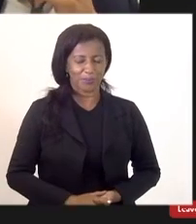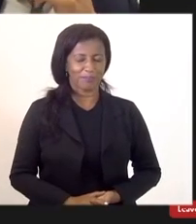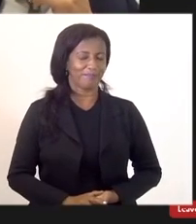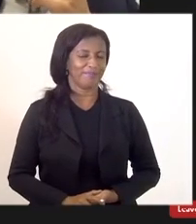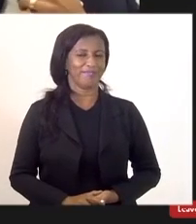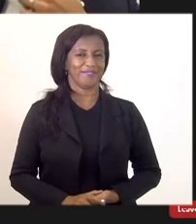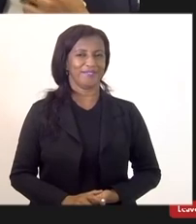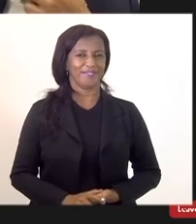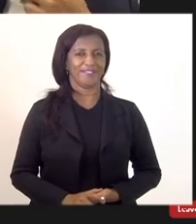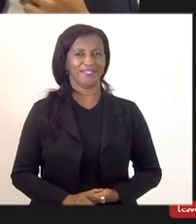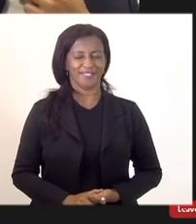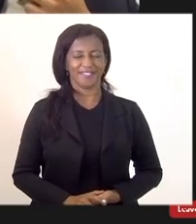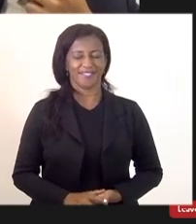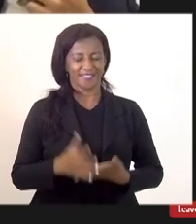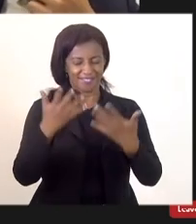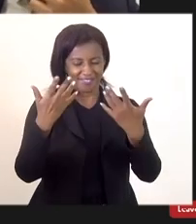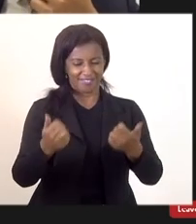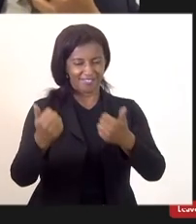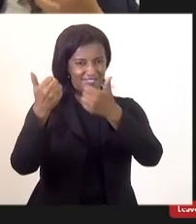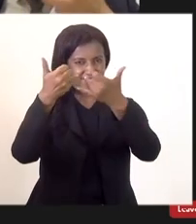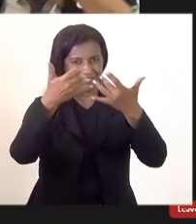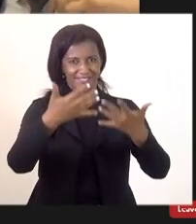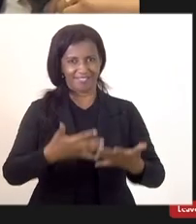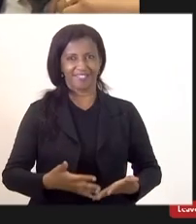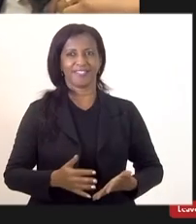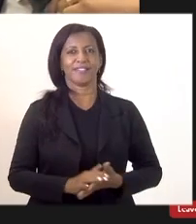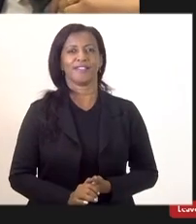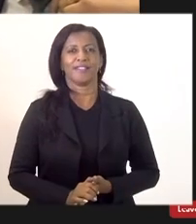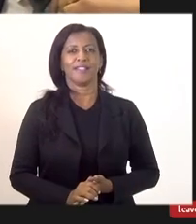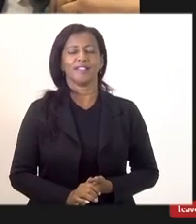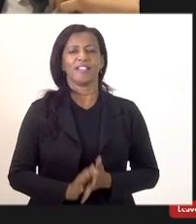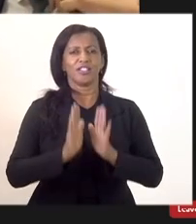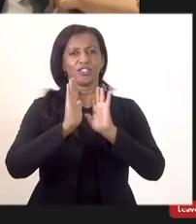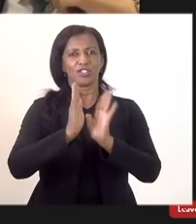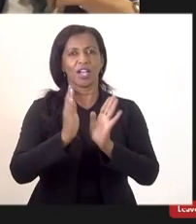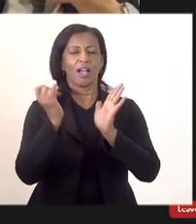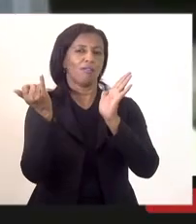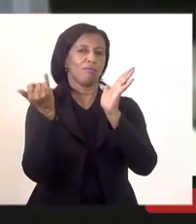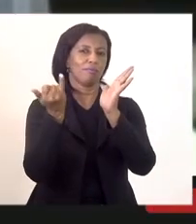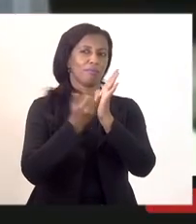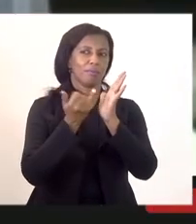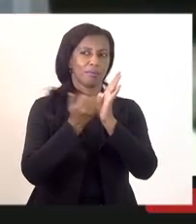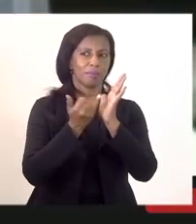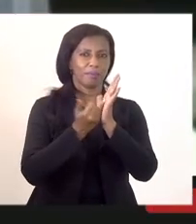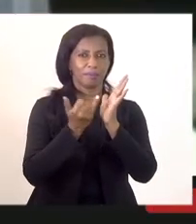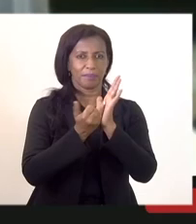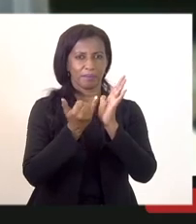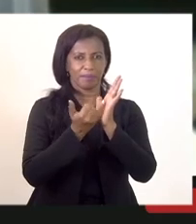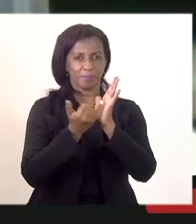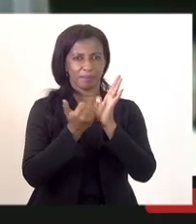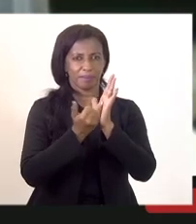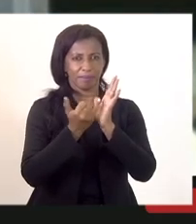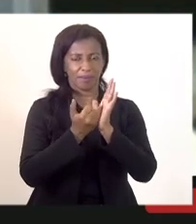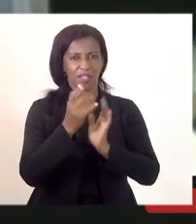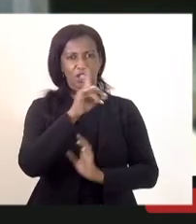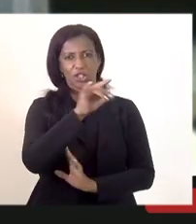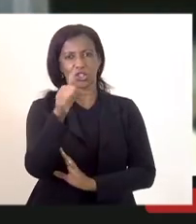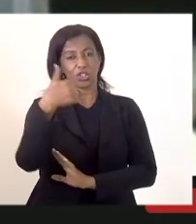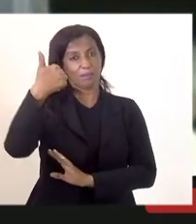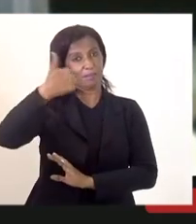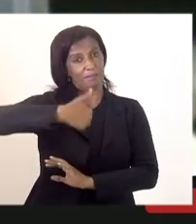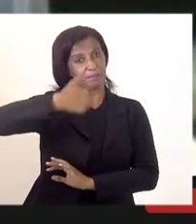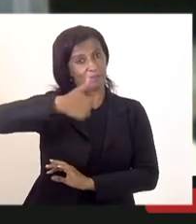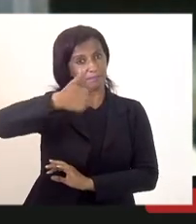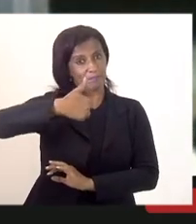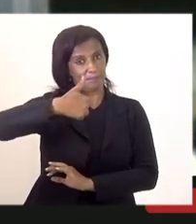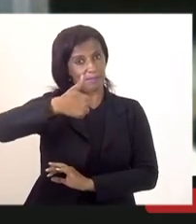temas eu entendo foi publicado eu acredito que salvo melhor acho que foi dia primeiro a partir